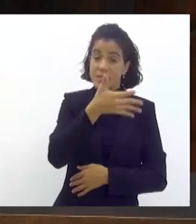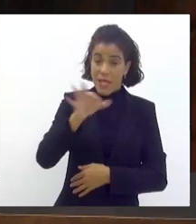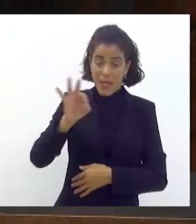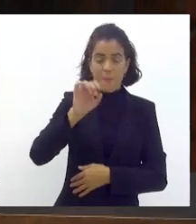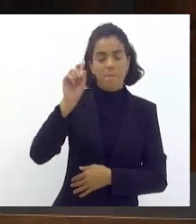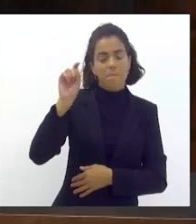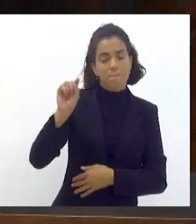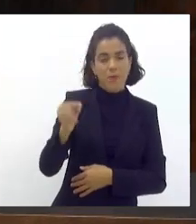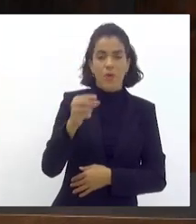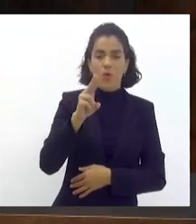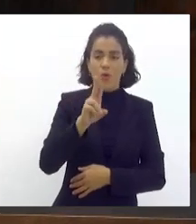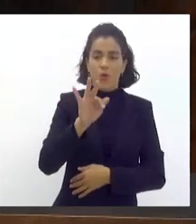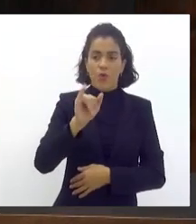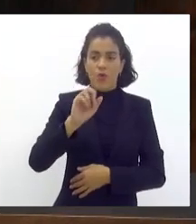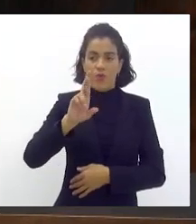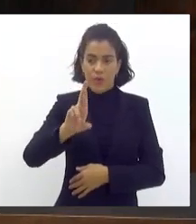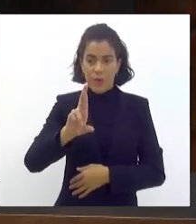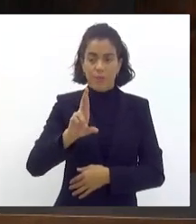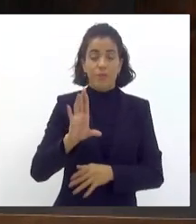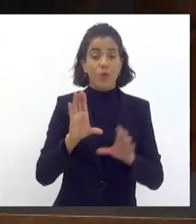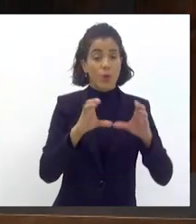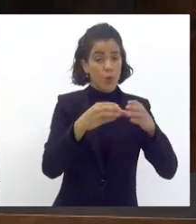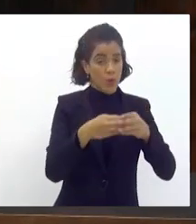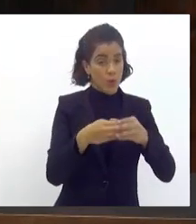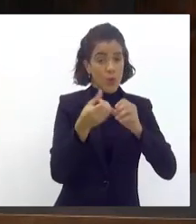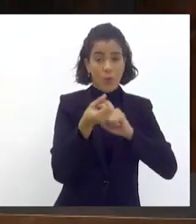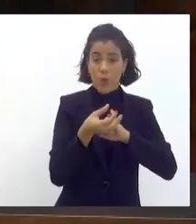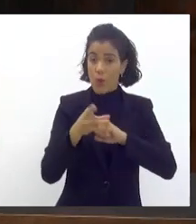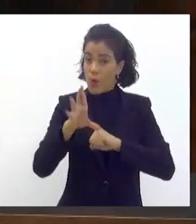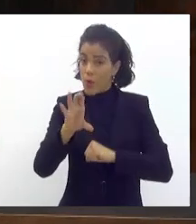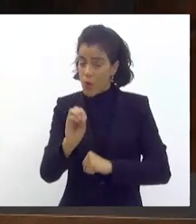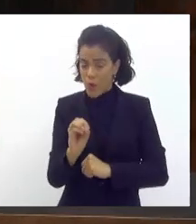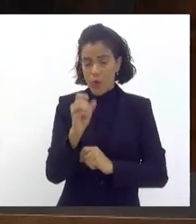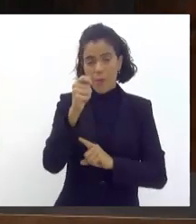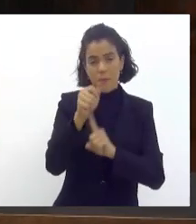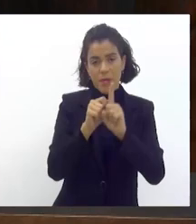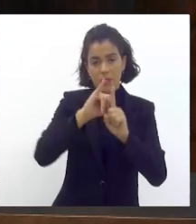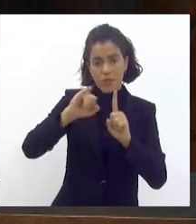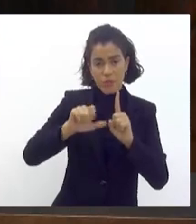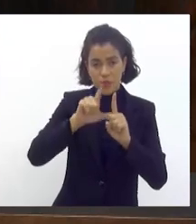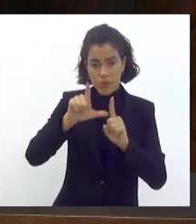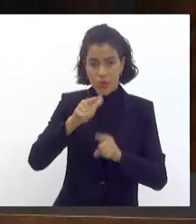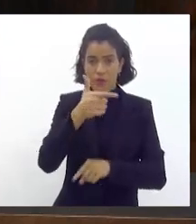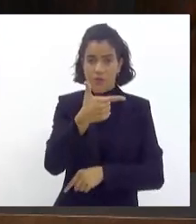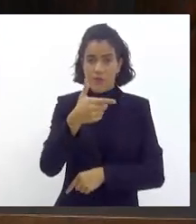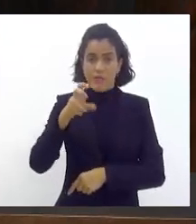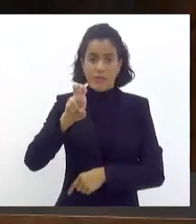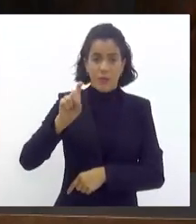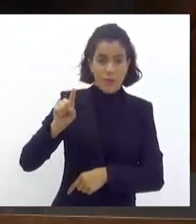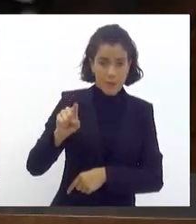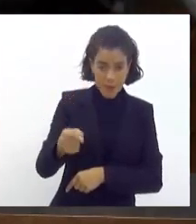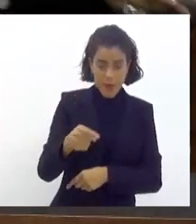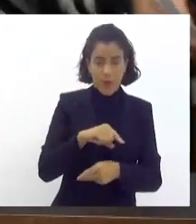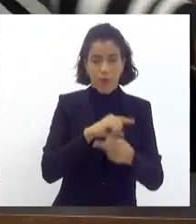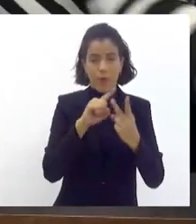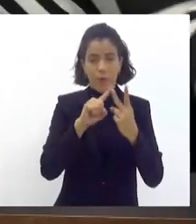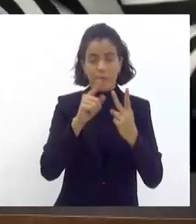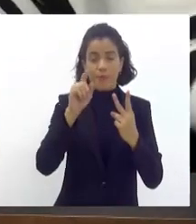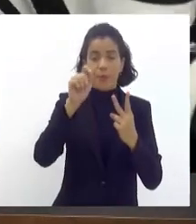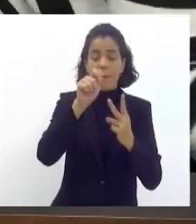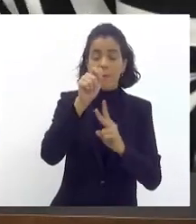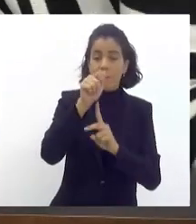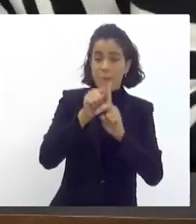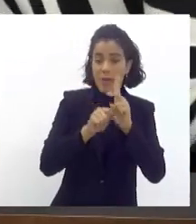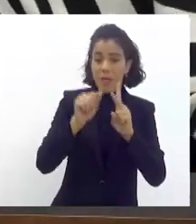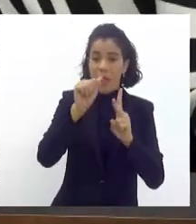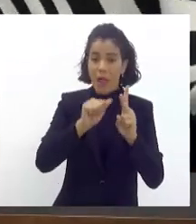grupo especial. E para o grupo Série Ouro, no mês de julho, 25 mil UFIR. E do mês de agosto